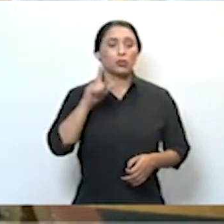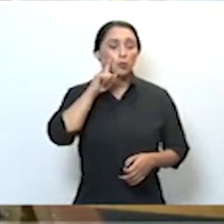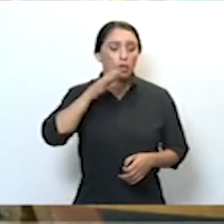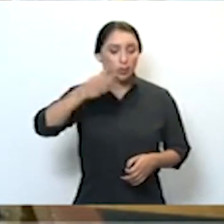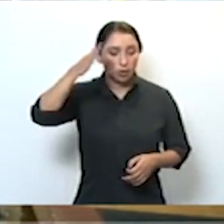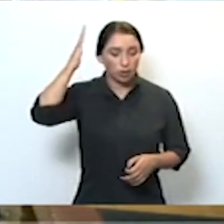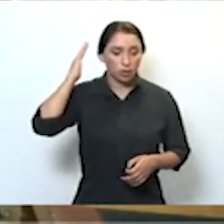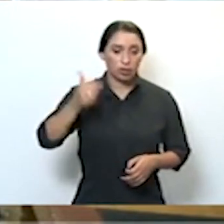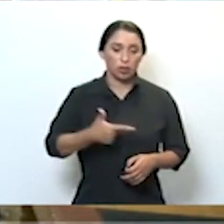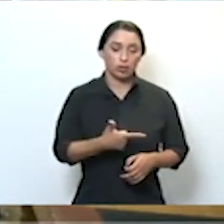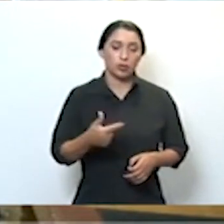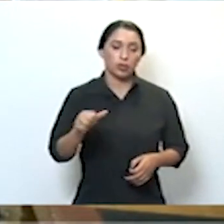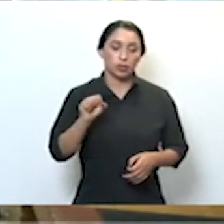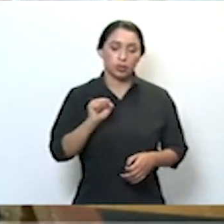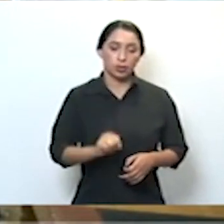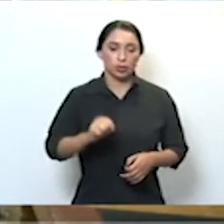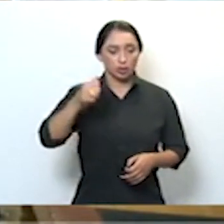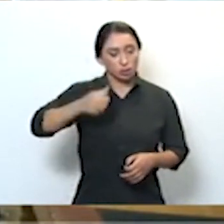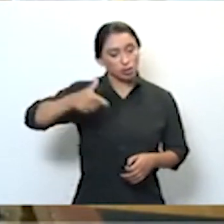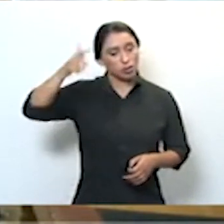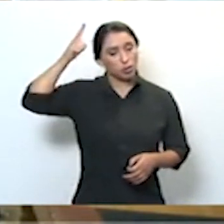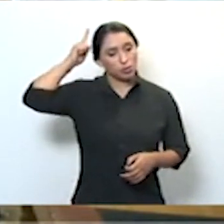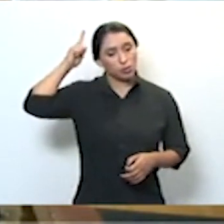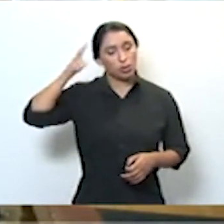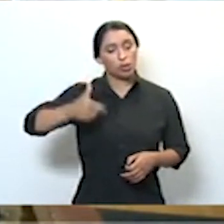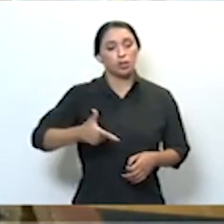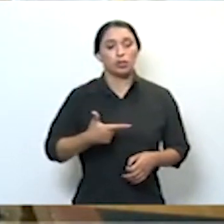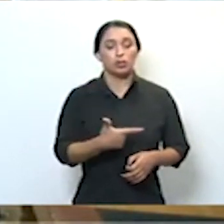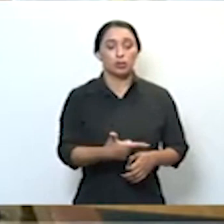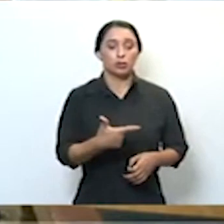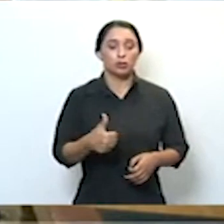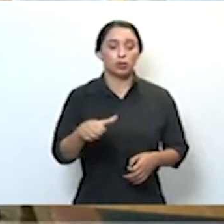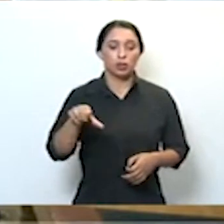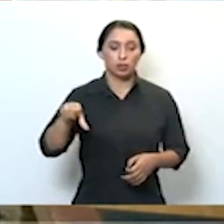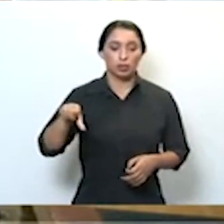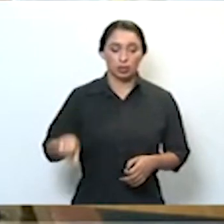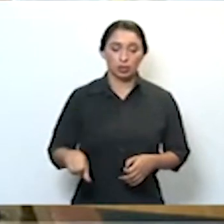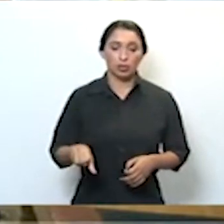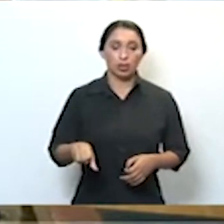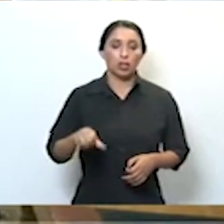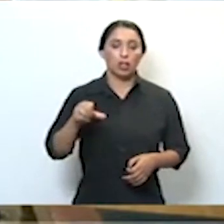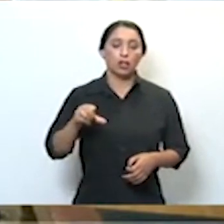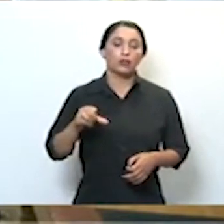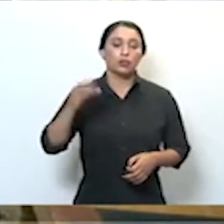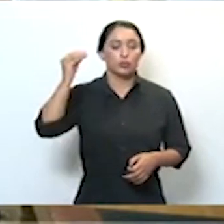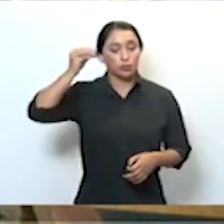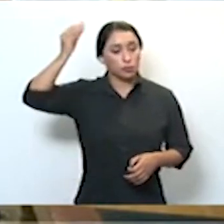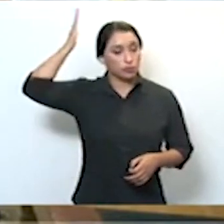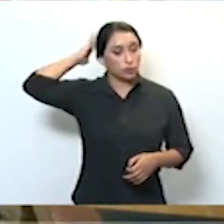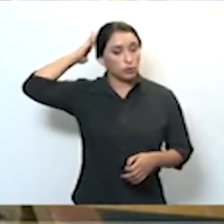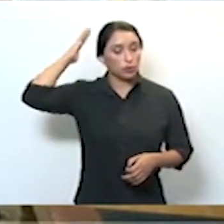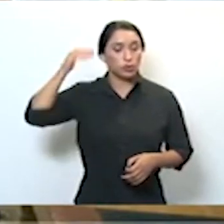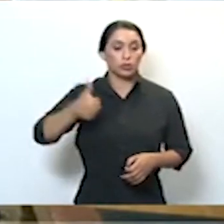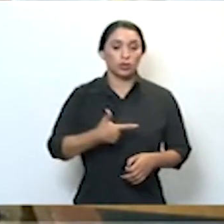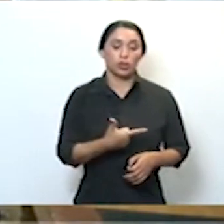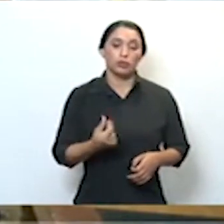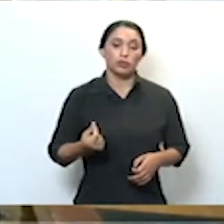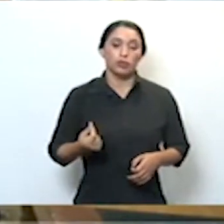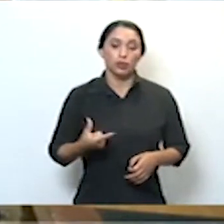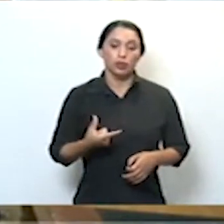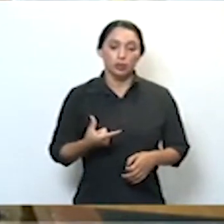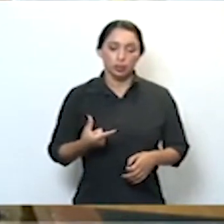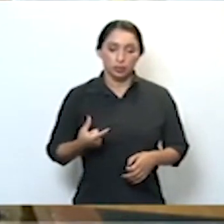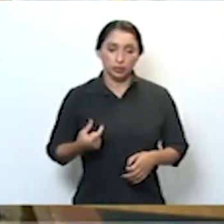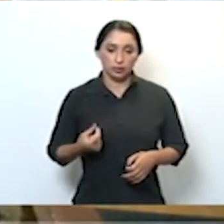Aureli, em 2018, o ministro Alexandre de Moraes, em 2019, o ministro Luiz Pucas. Em 2020, em